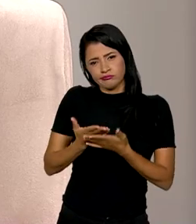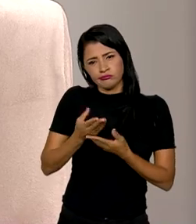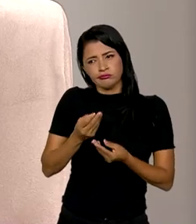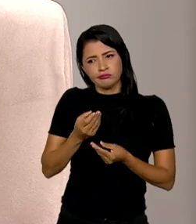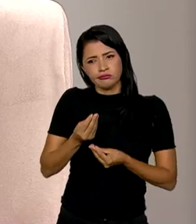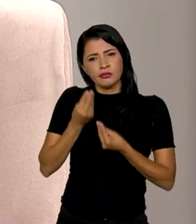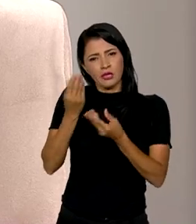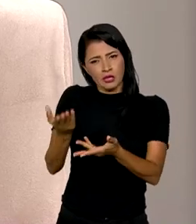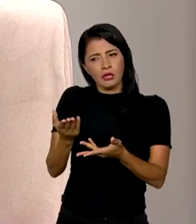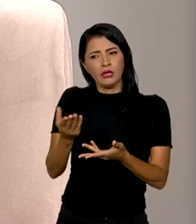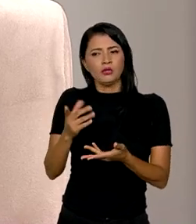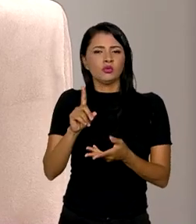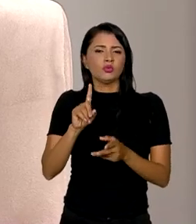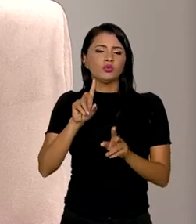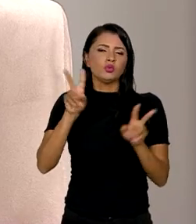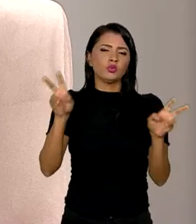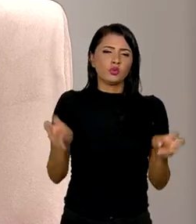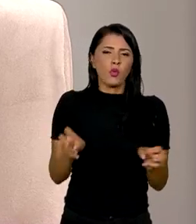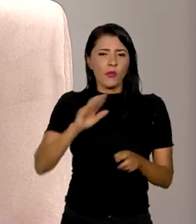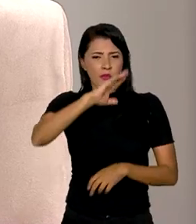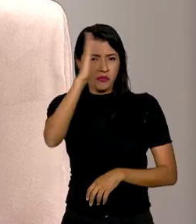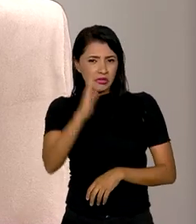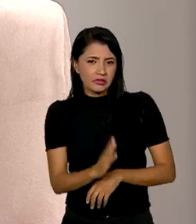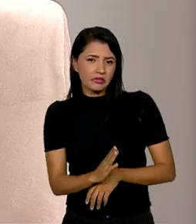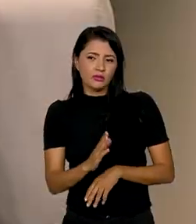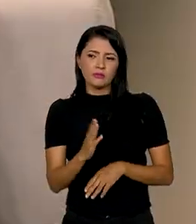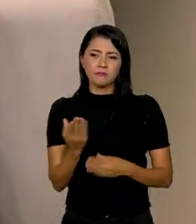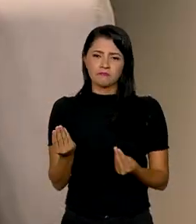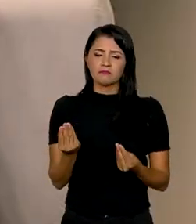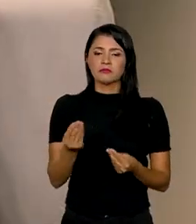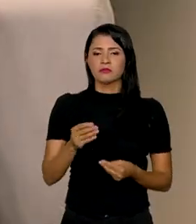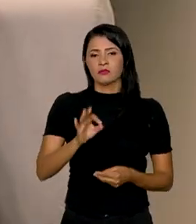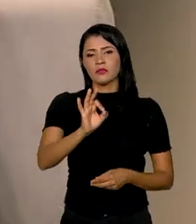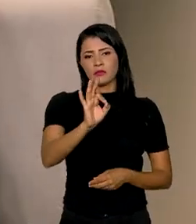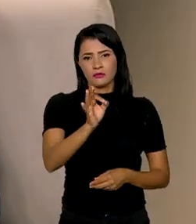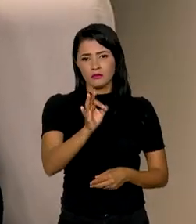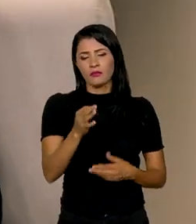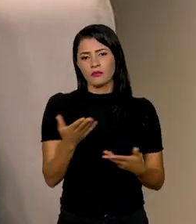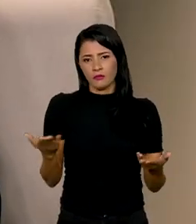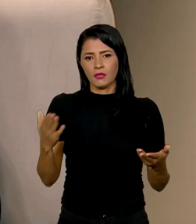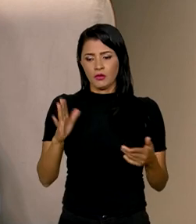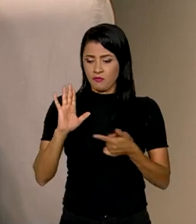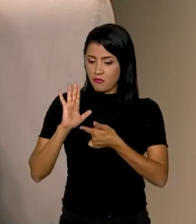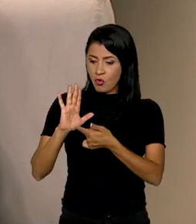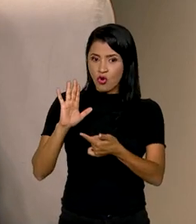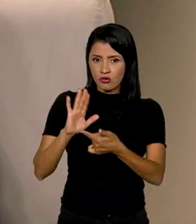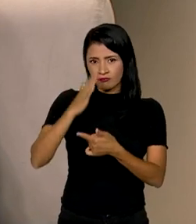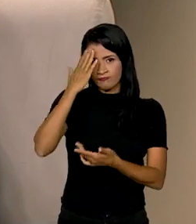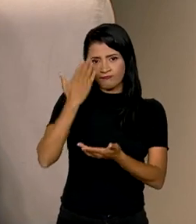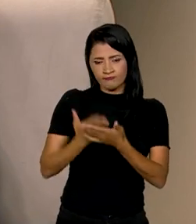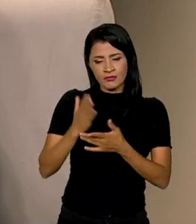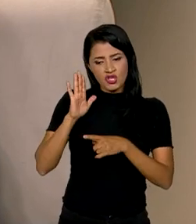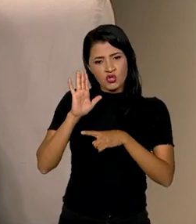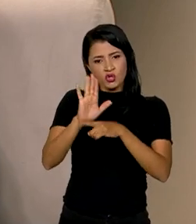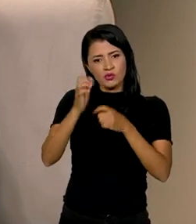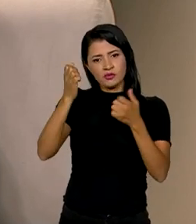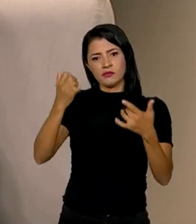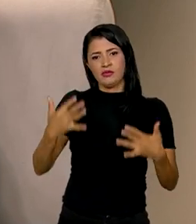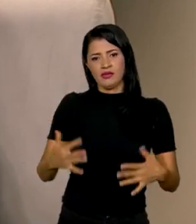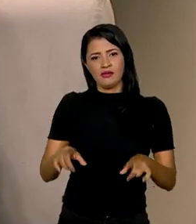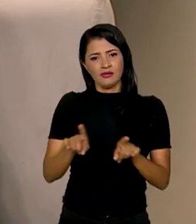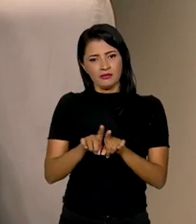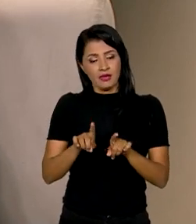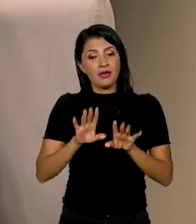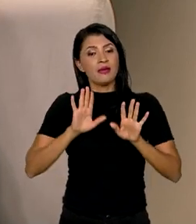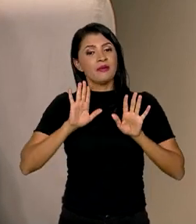quanto ao Brasil como um todo? Com certeza, os indicadores de confiança ajudam a explicar isso também,